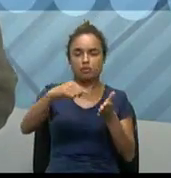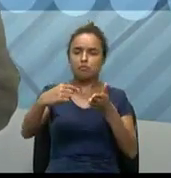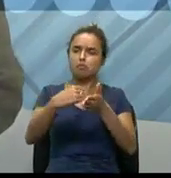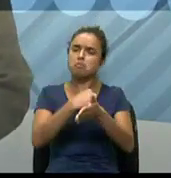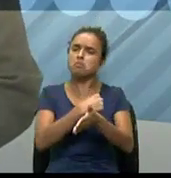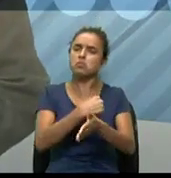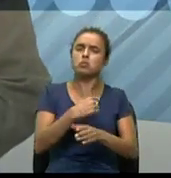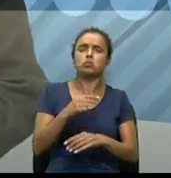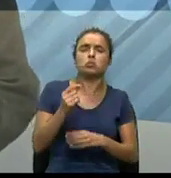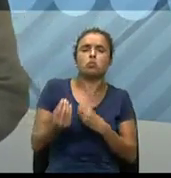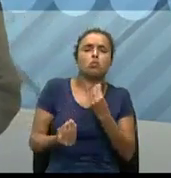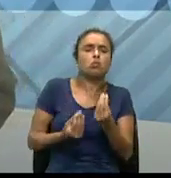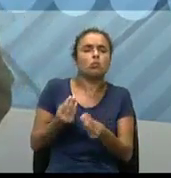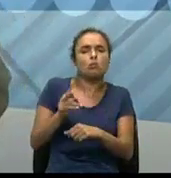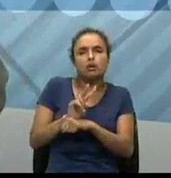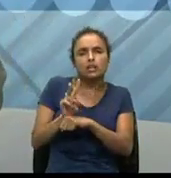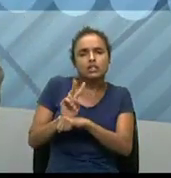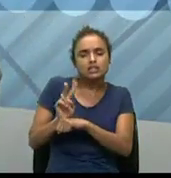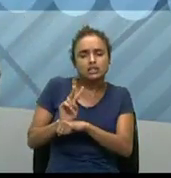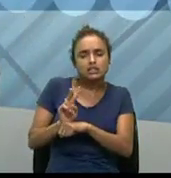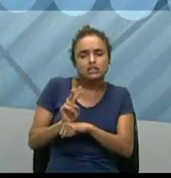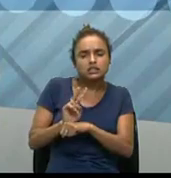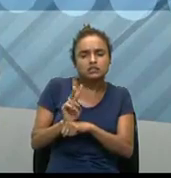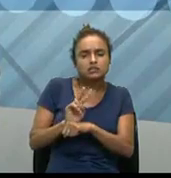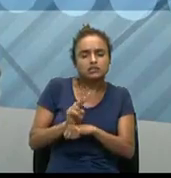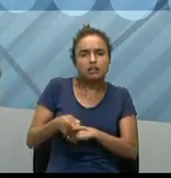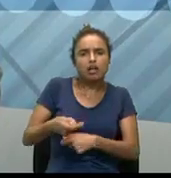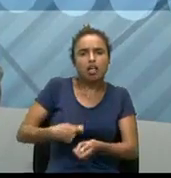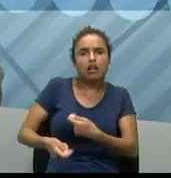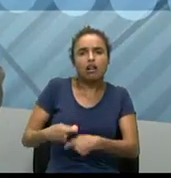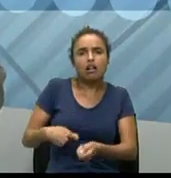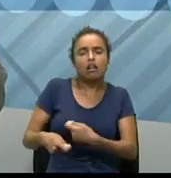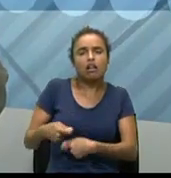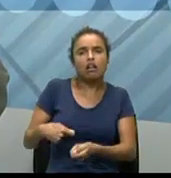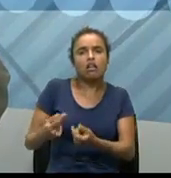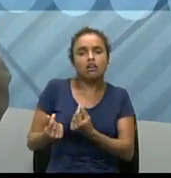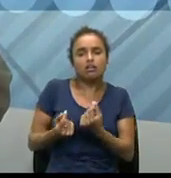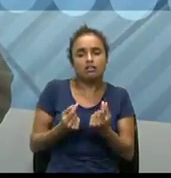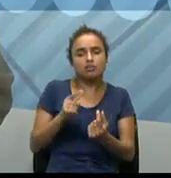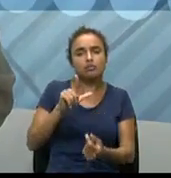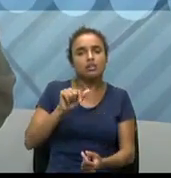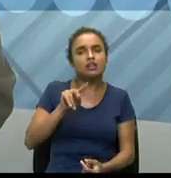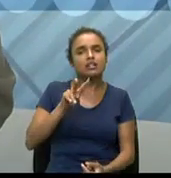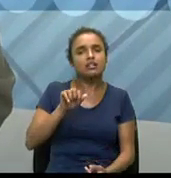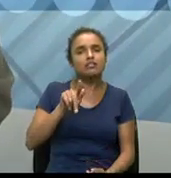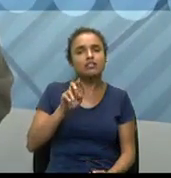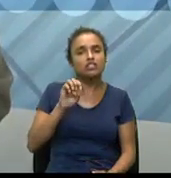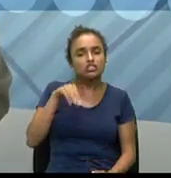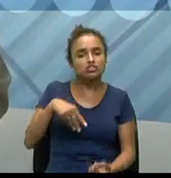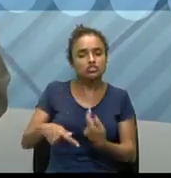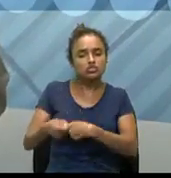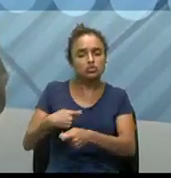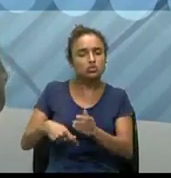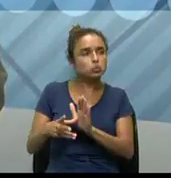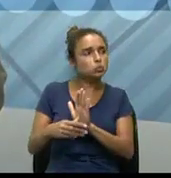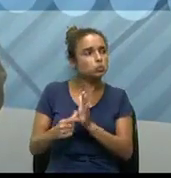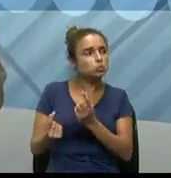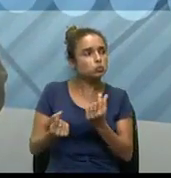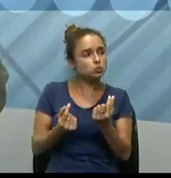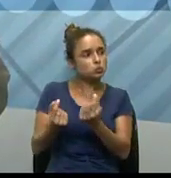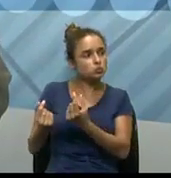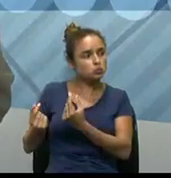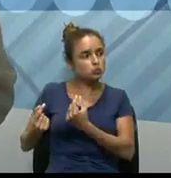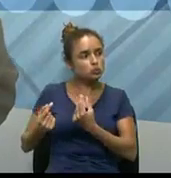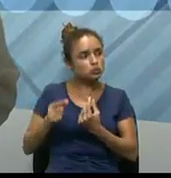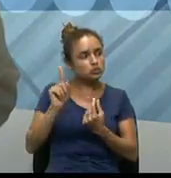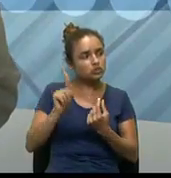é como controlar a lavagem de dinheiro através da compra das criptomoedas, né,